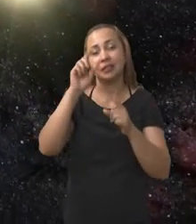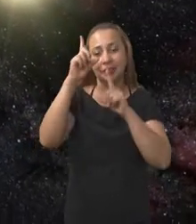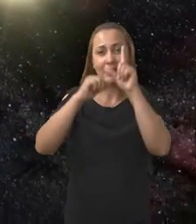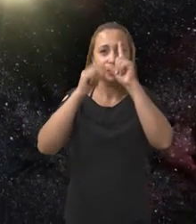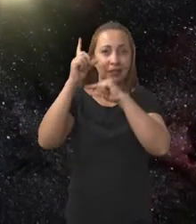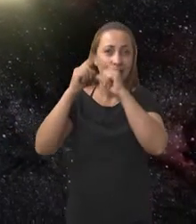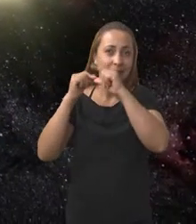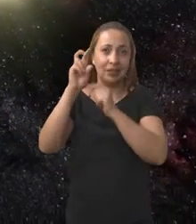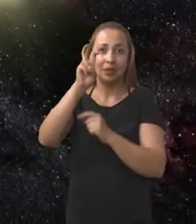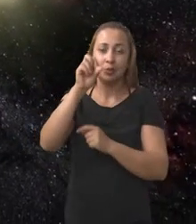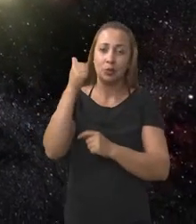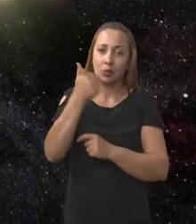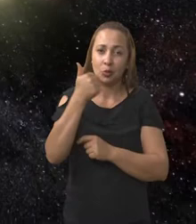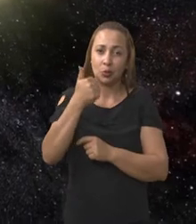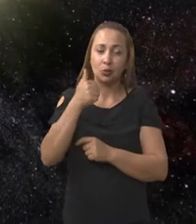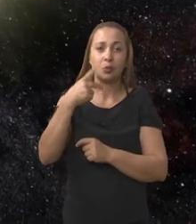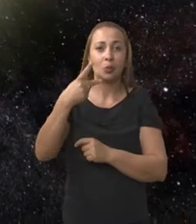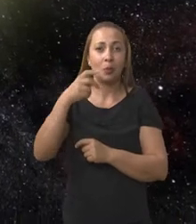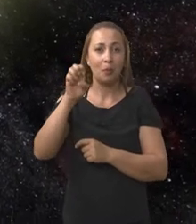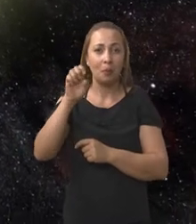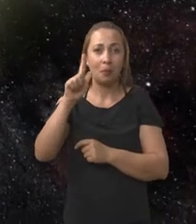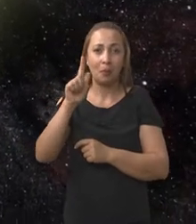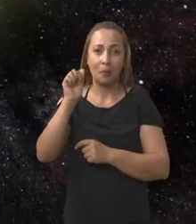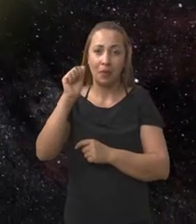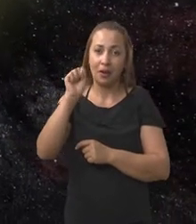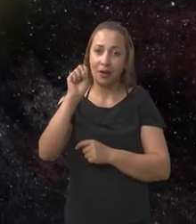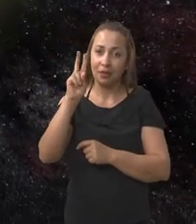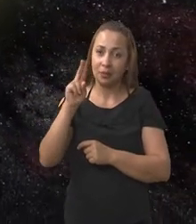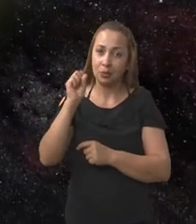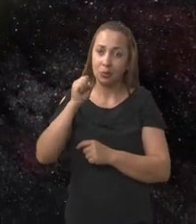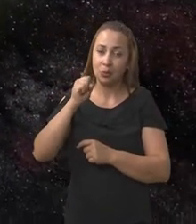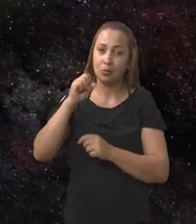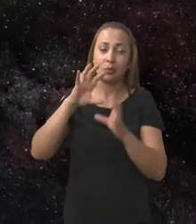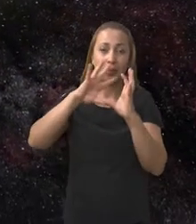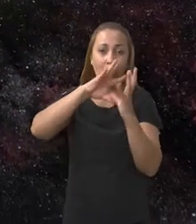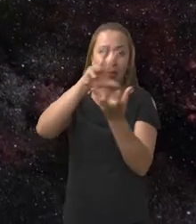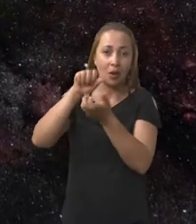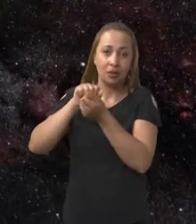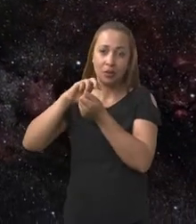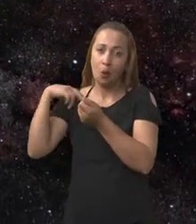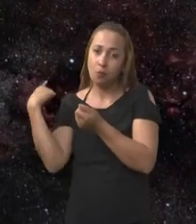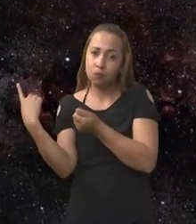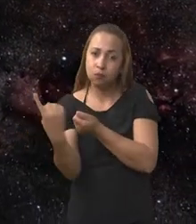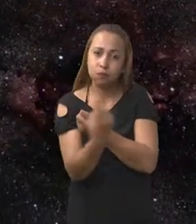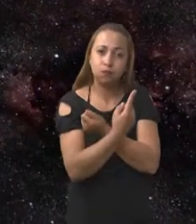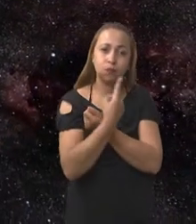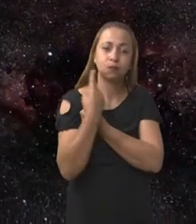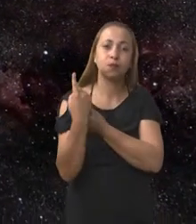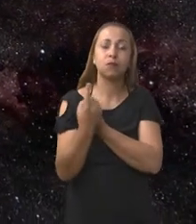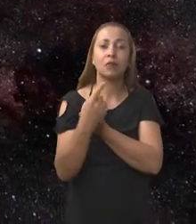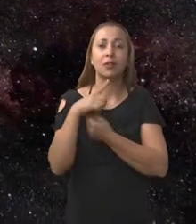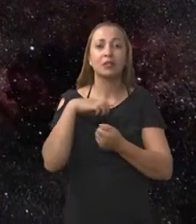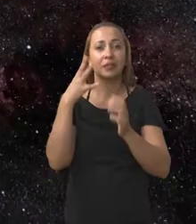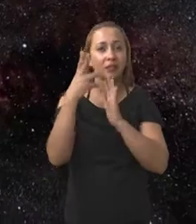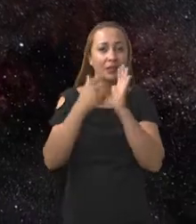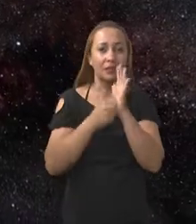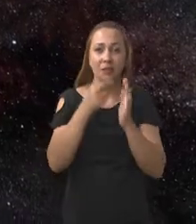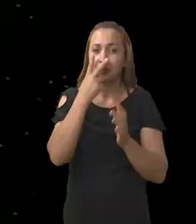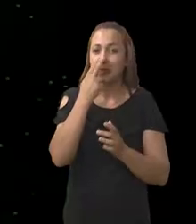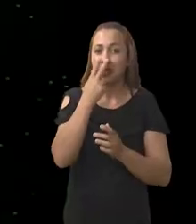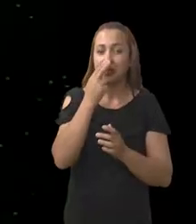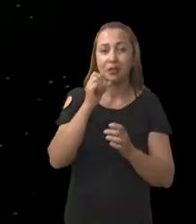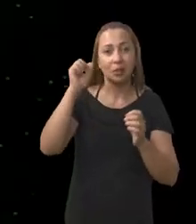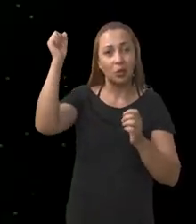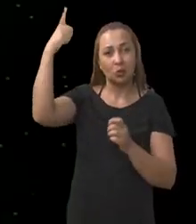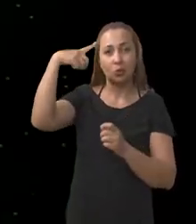ou seja, uma estrela que fica na constelação Pegasus, e que tem características parecidas, inclusive, com o nosso Sol.